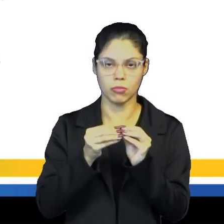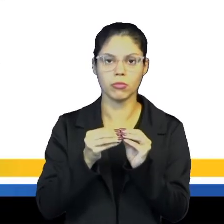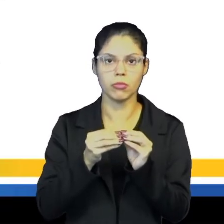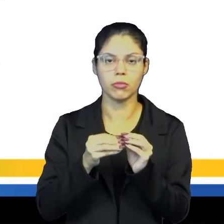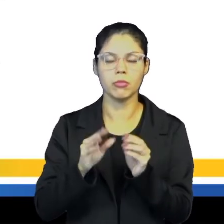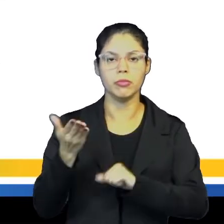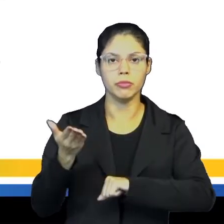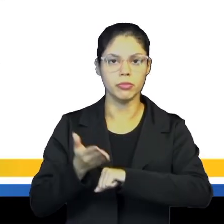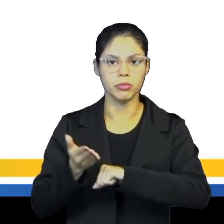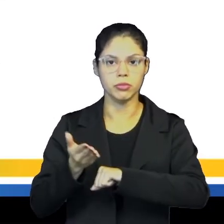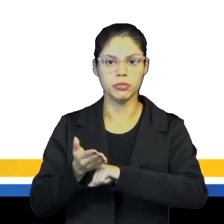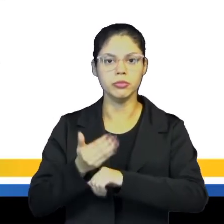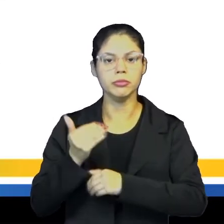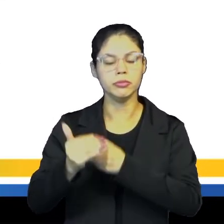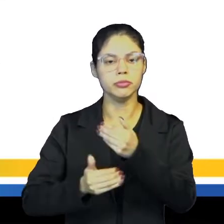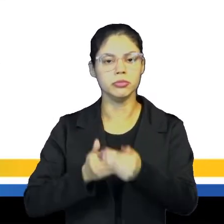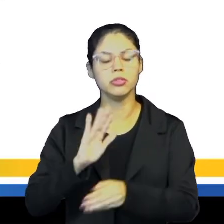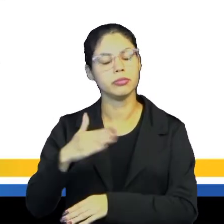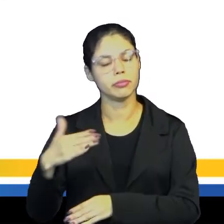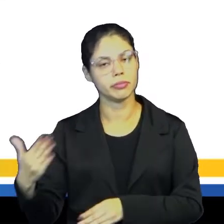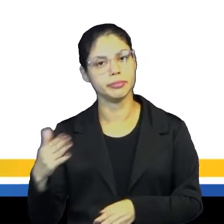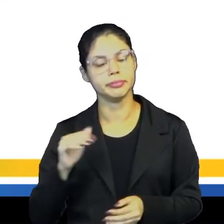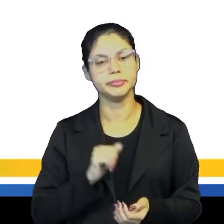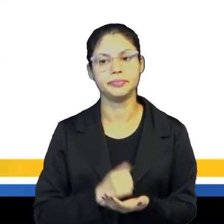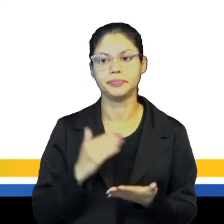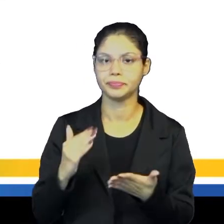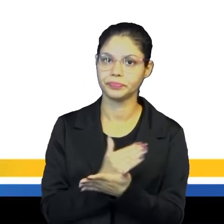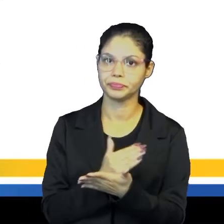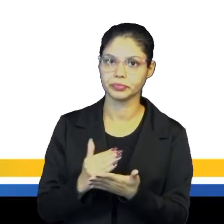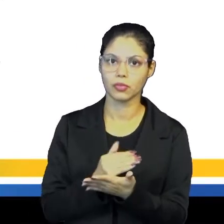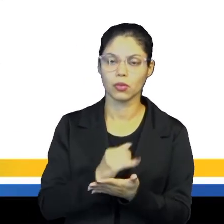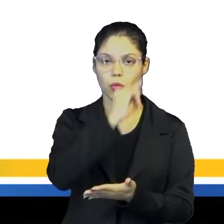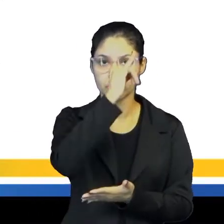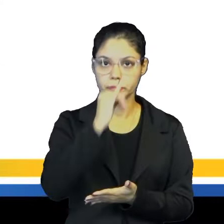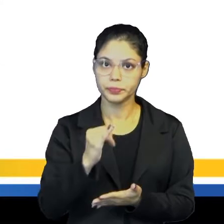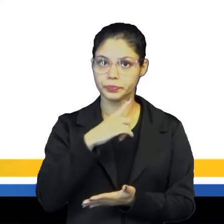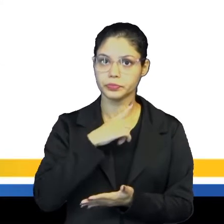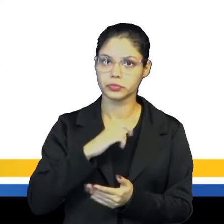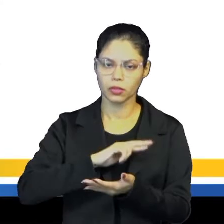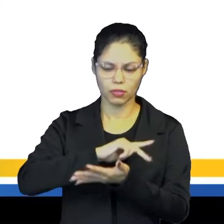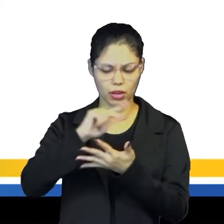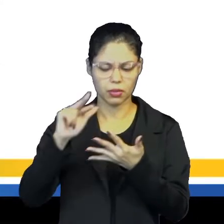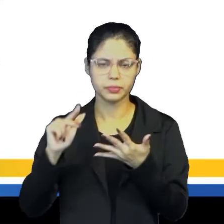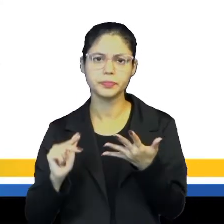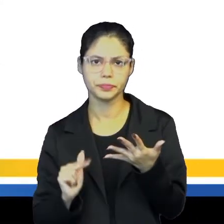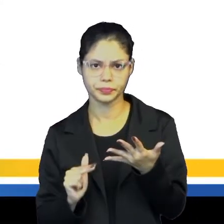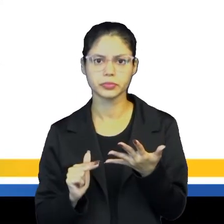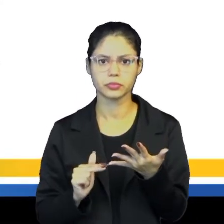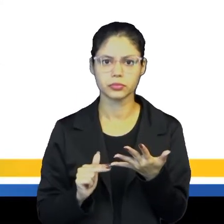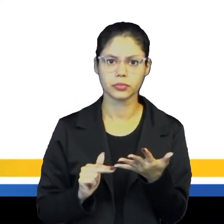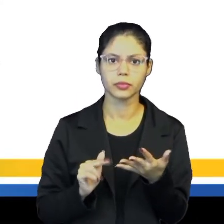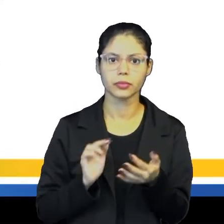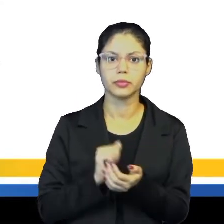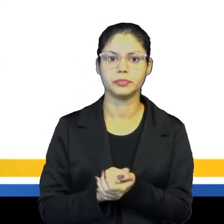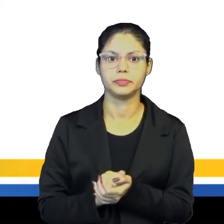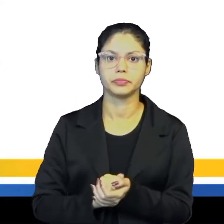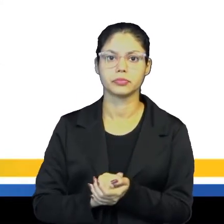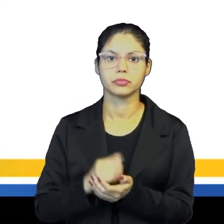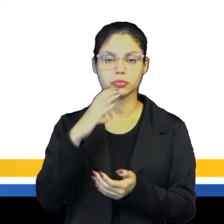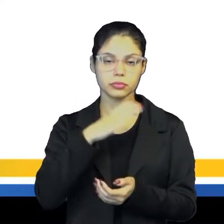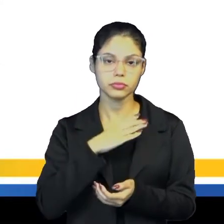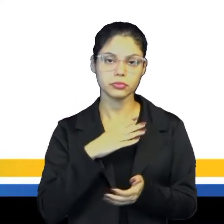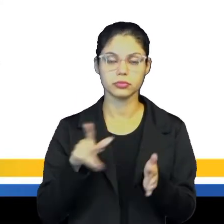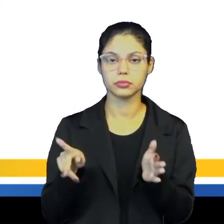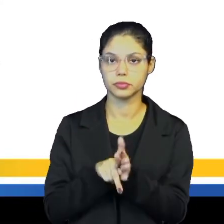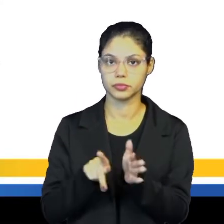Era Moderna. Enquanto o Império possuía vários ducados, reinos e cidades independentes,